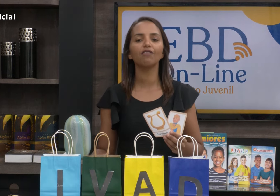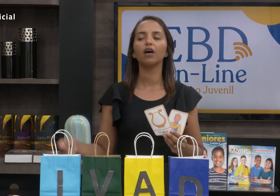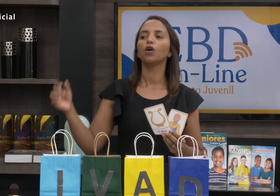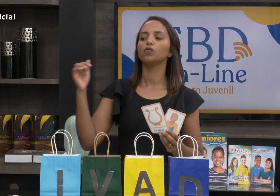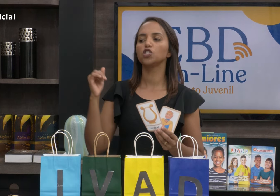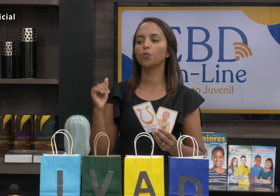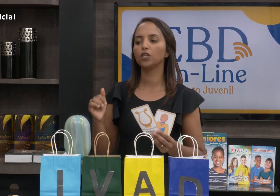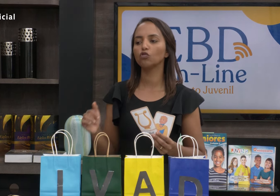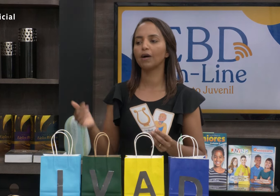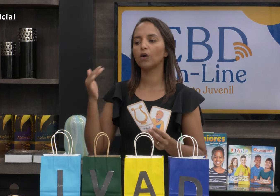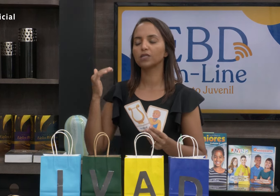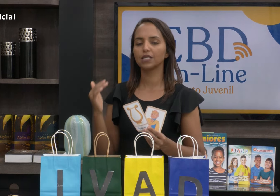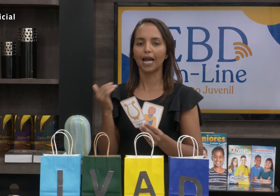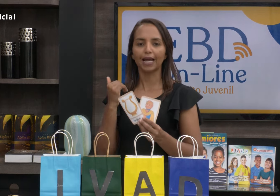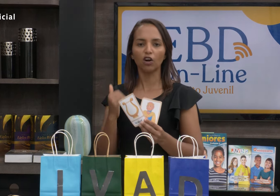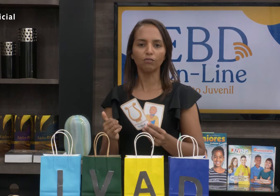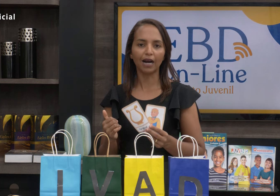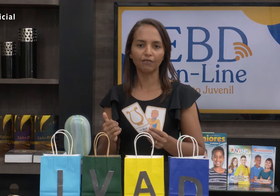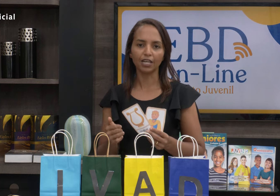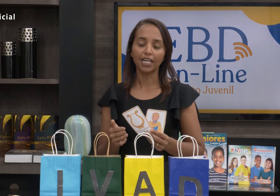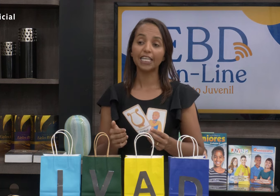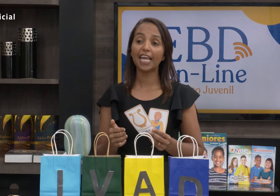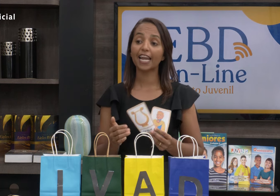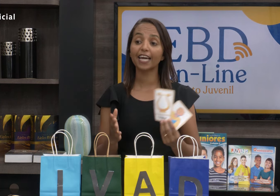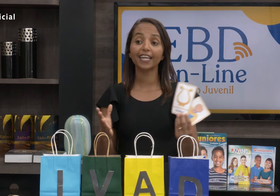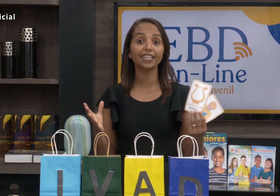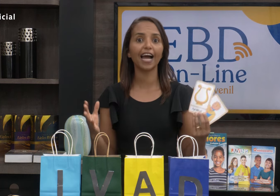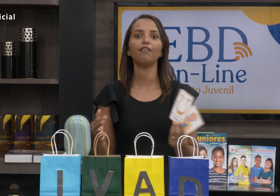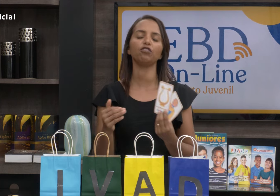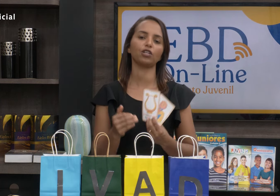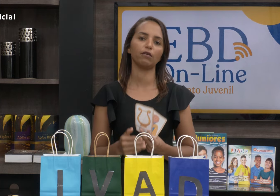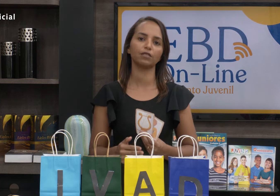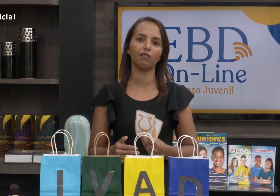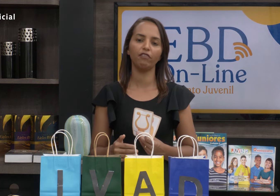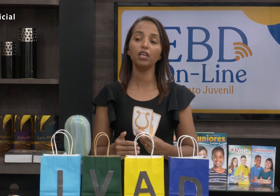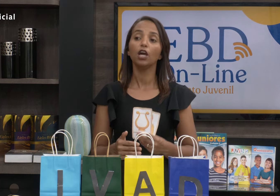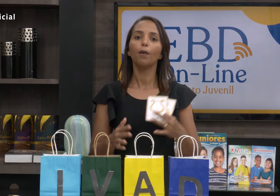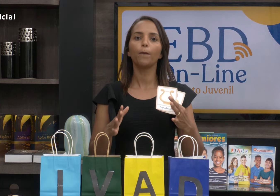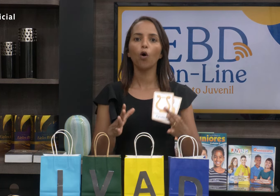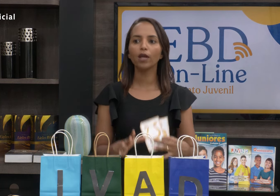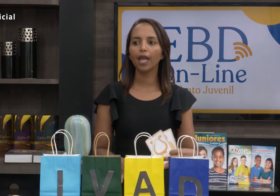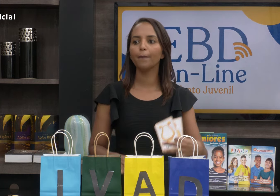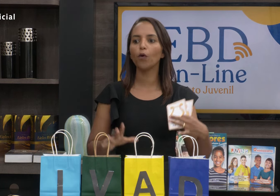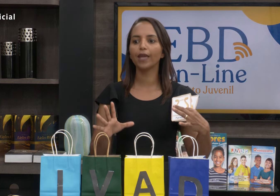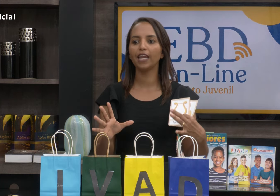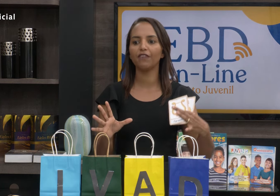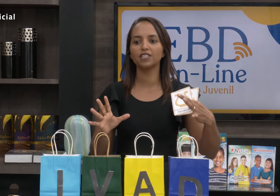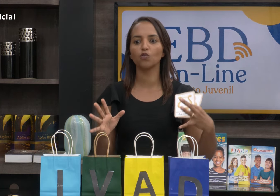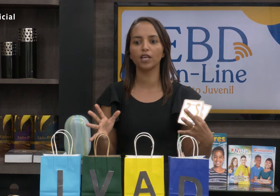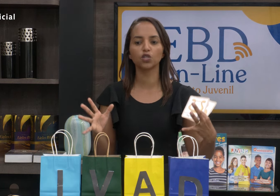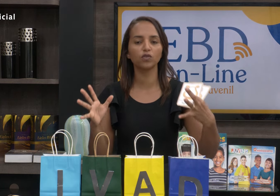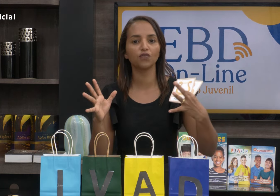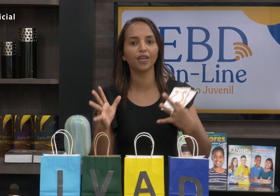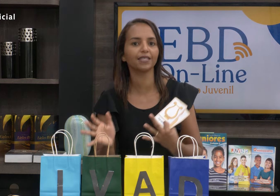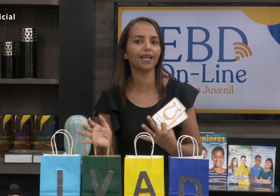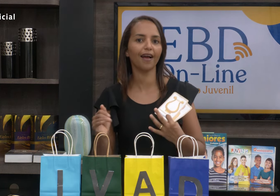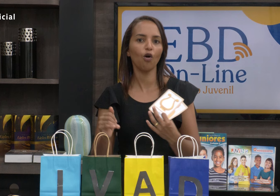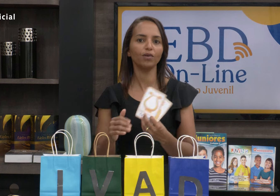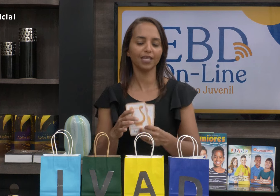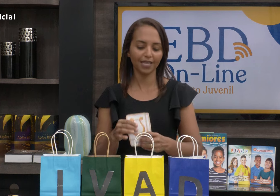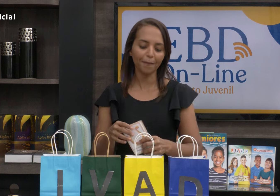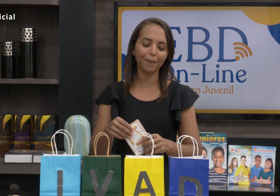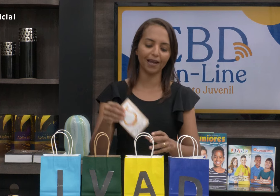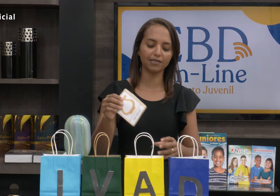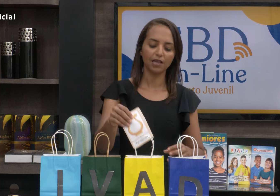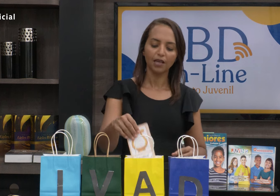tocava, o espírito mal se acalmava e era agradável estar com Davi, por quê? Porque ele fazia com que as coisas ficassem